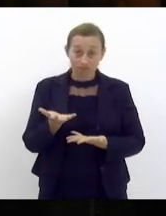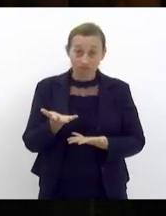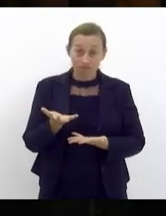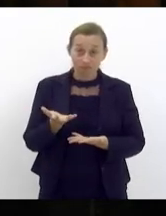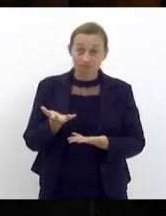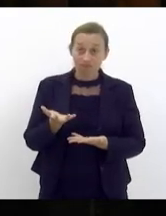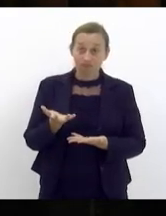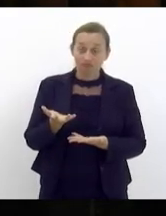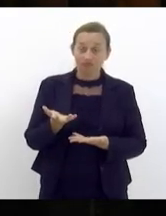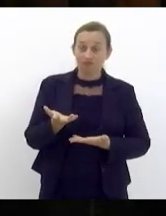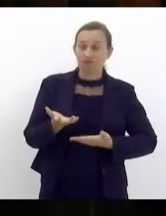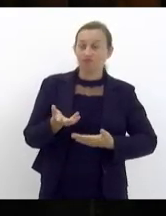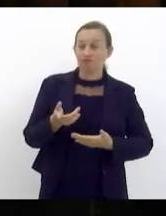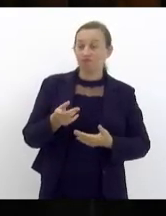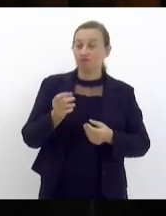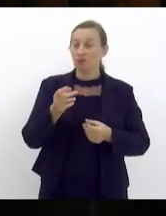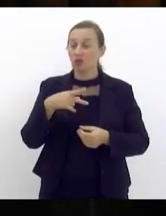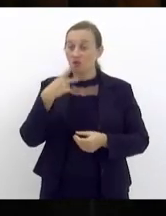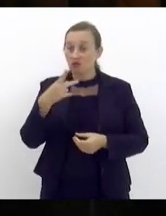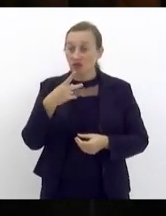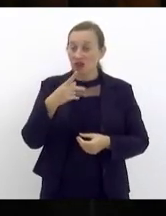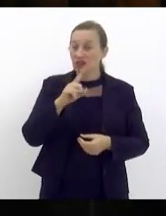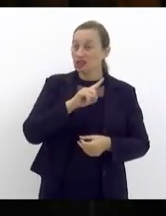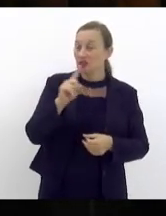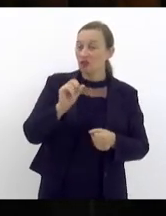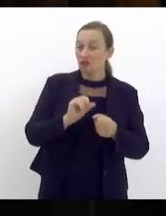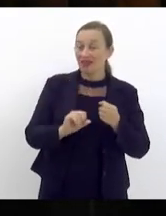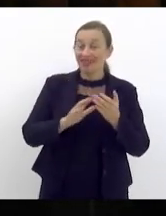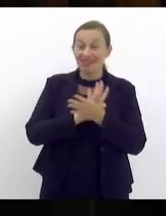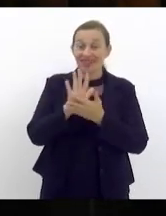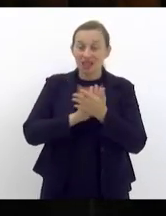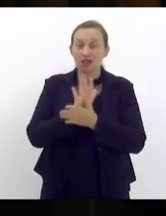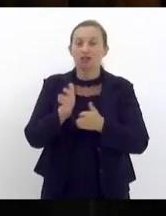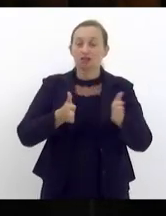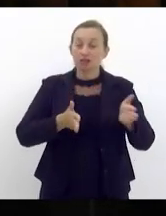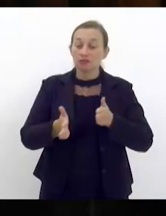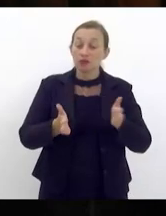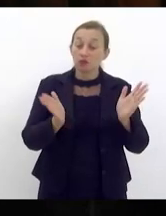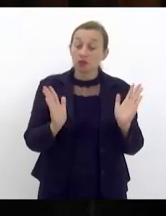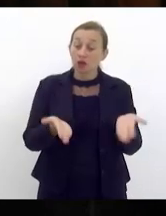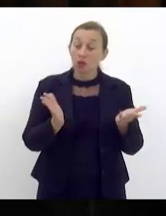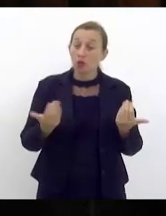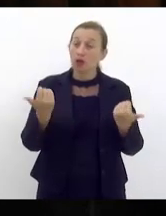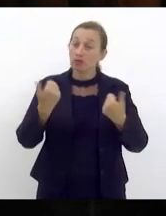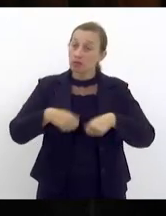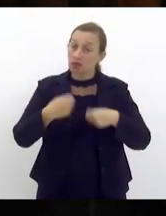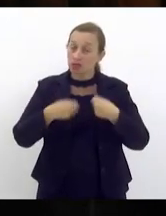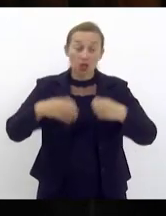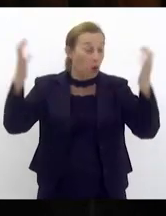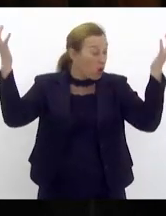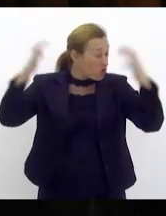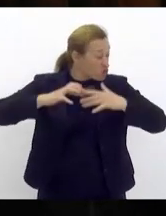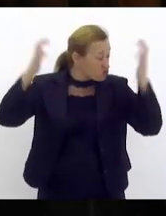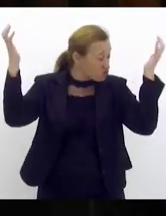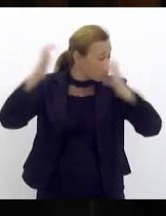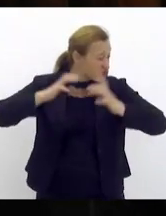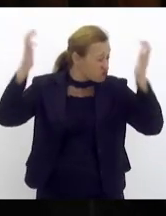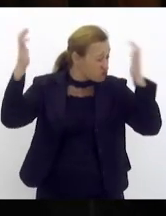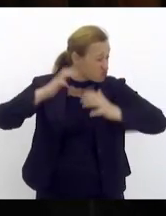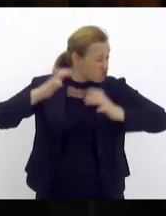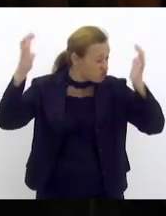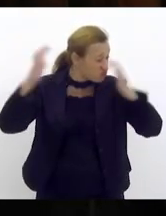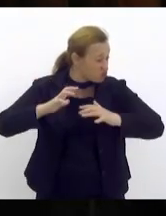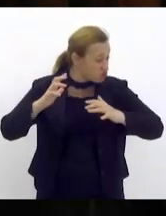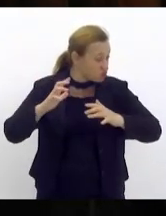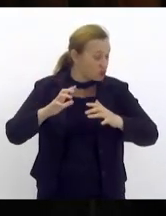omissa e isso precisa nesse período agora em que as chuvas não assolam